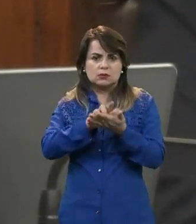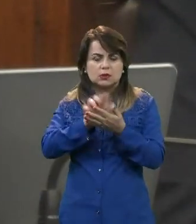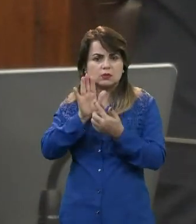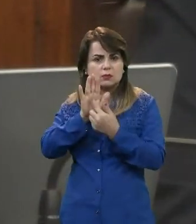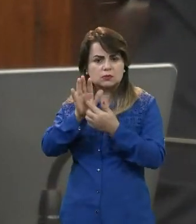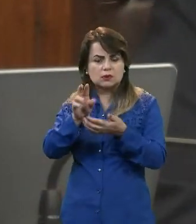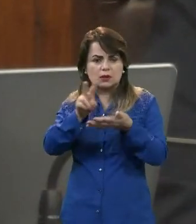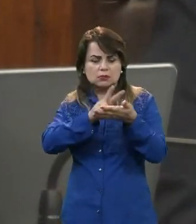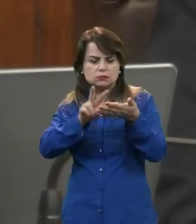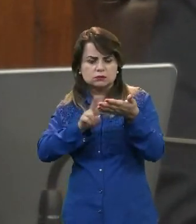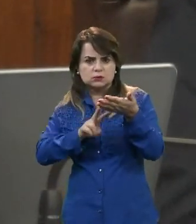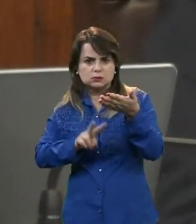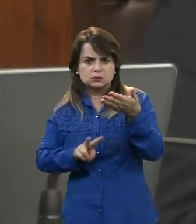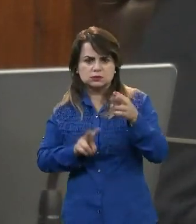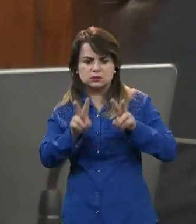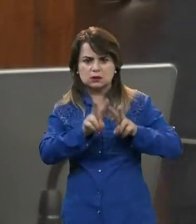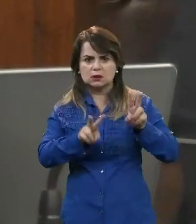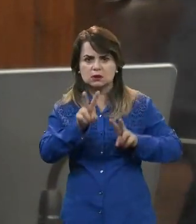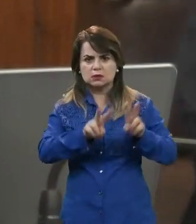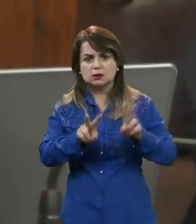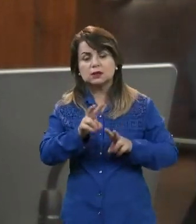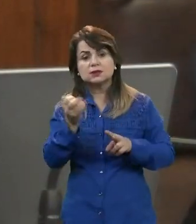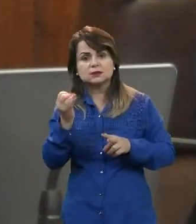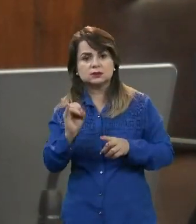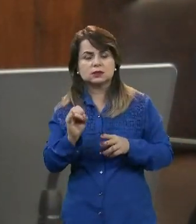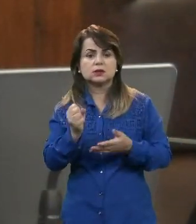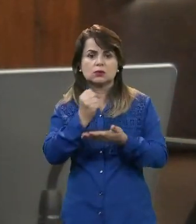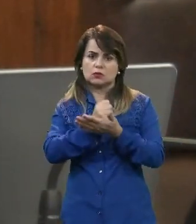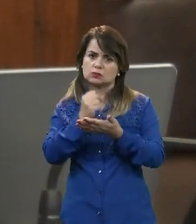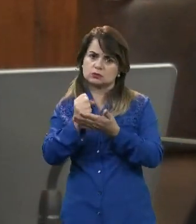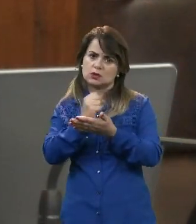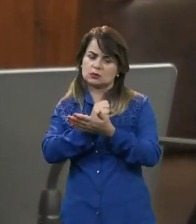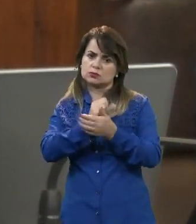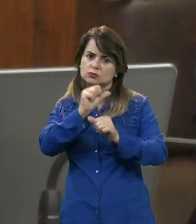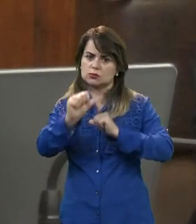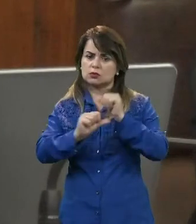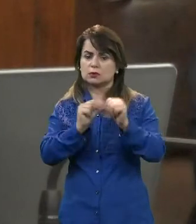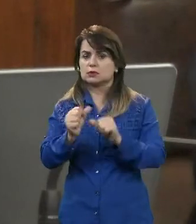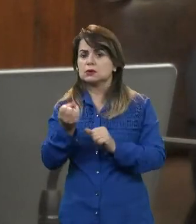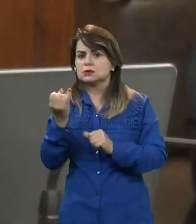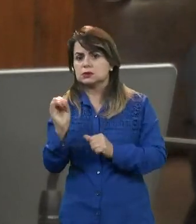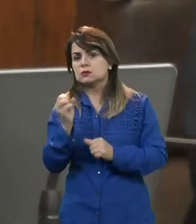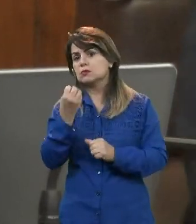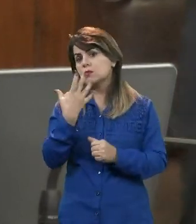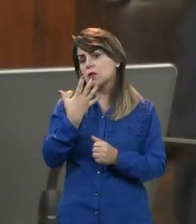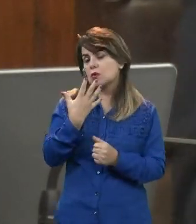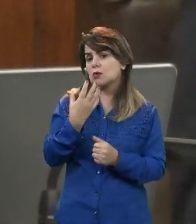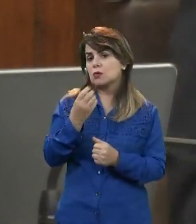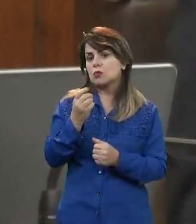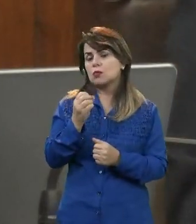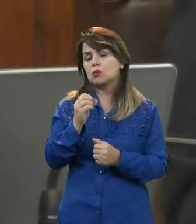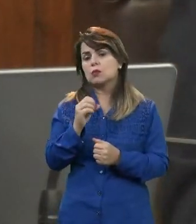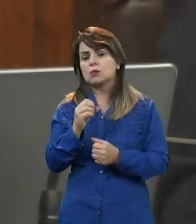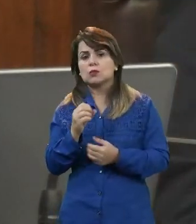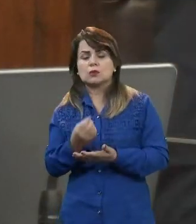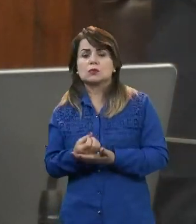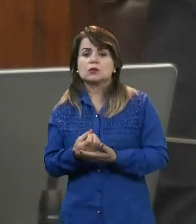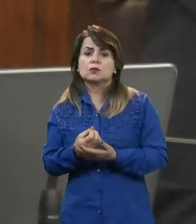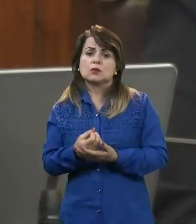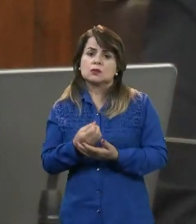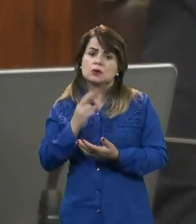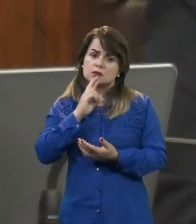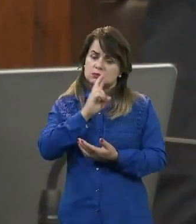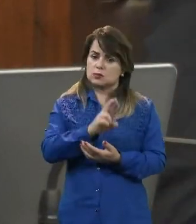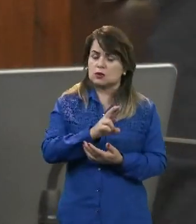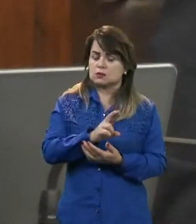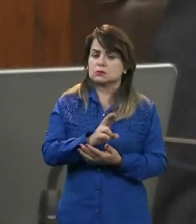repactuação desse contrato será benéfica para cada um, no resultado prático. O que eu